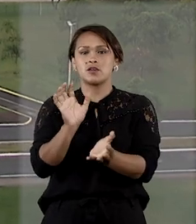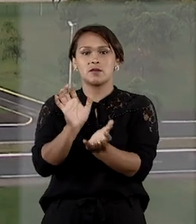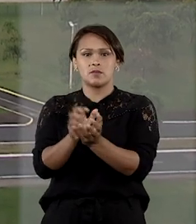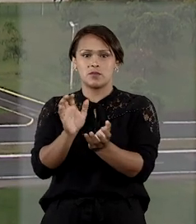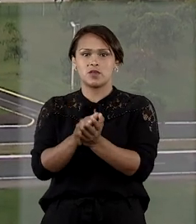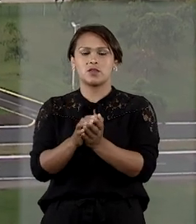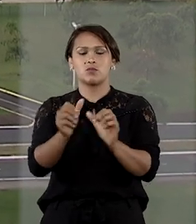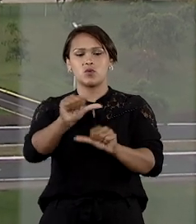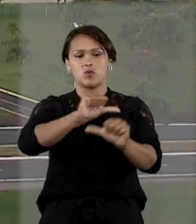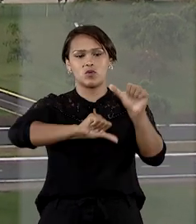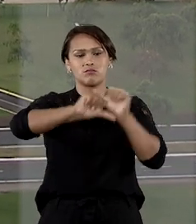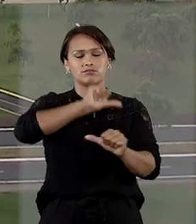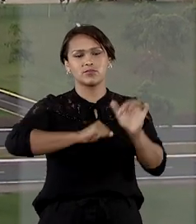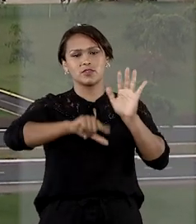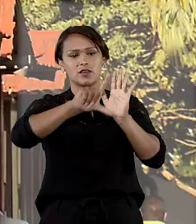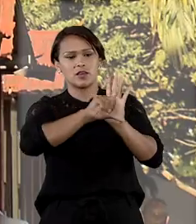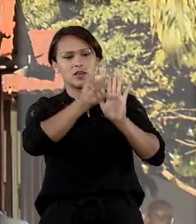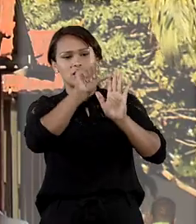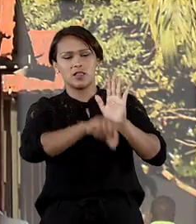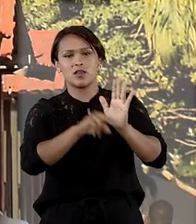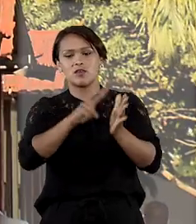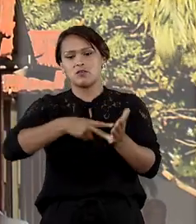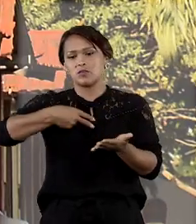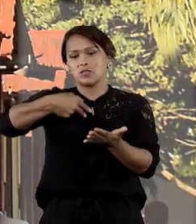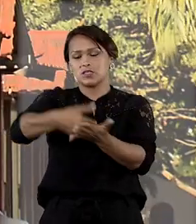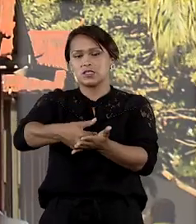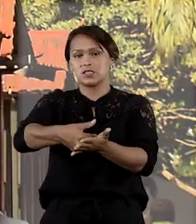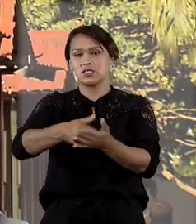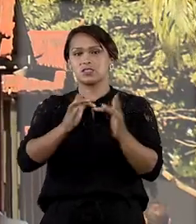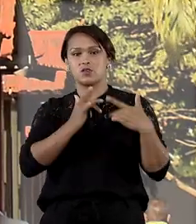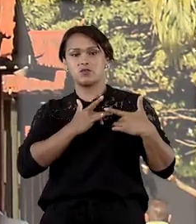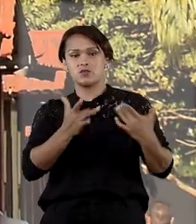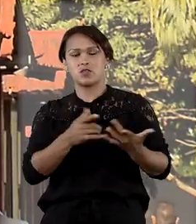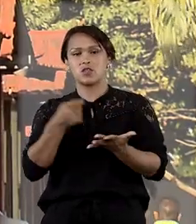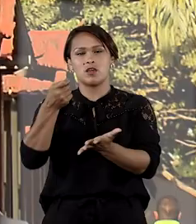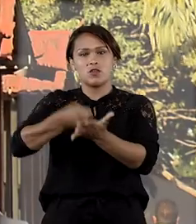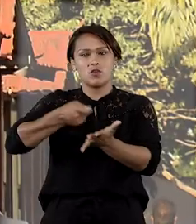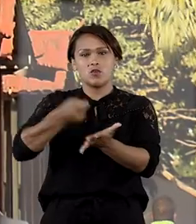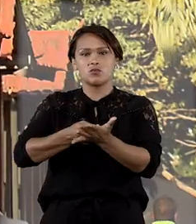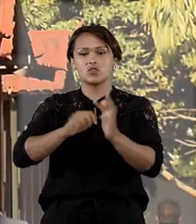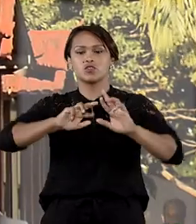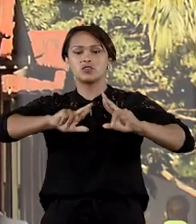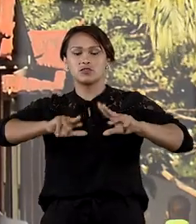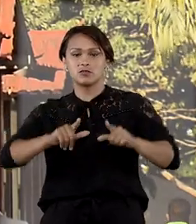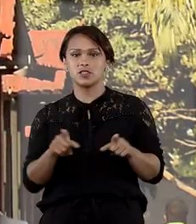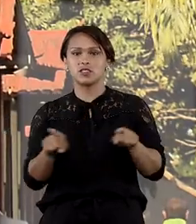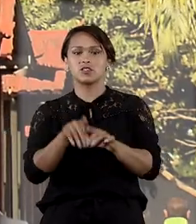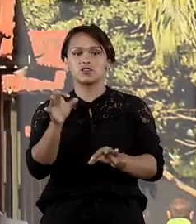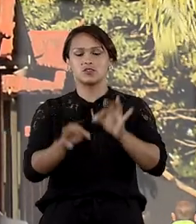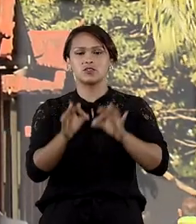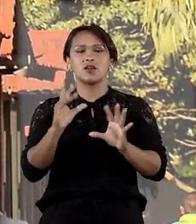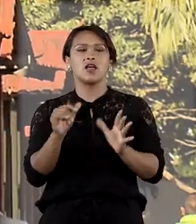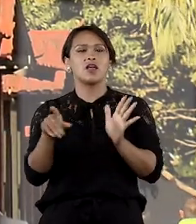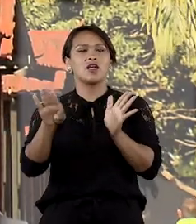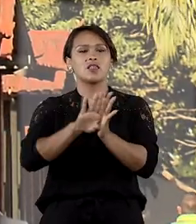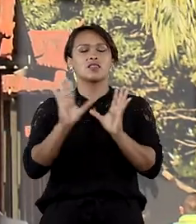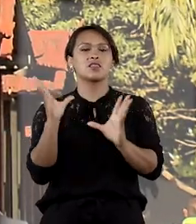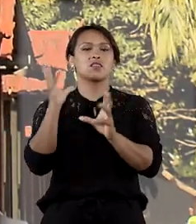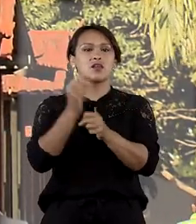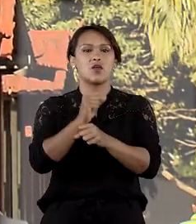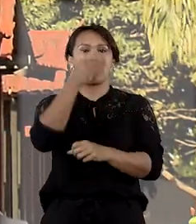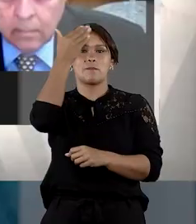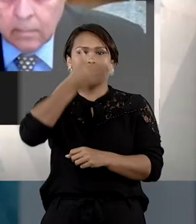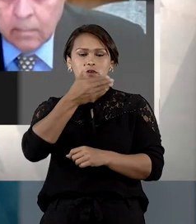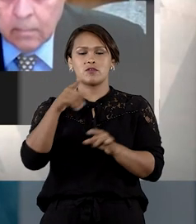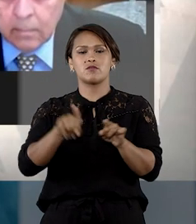Pernambuco converteu ilegalmente uma internação involuntária em internação compulsória judicial, até a conclusão da prova